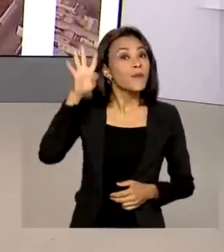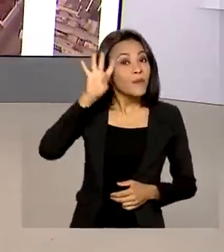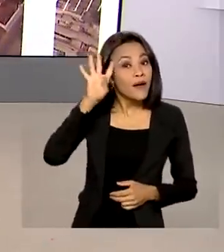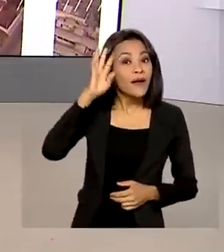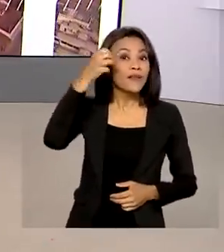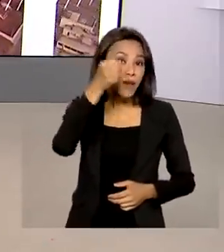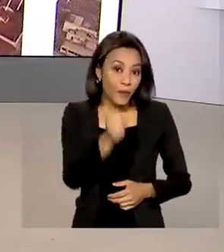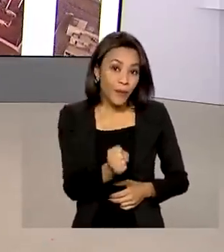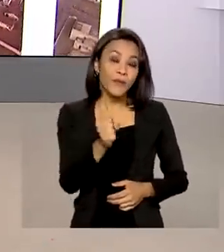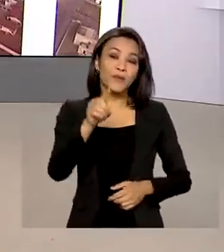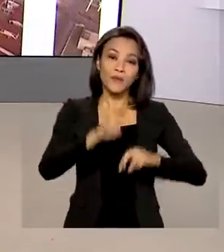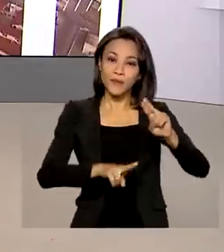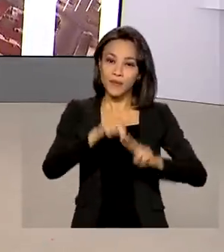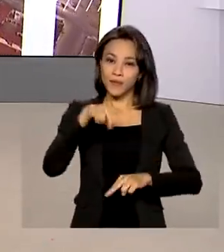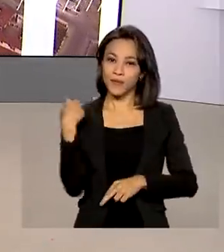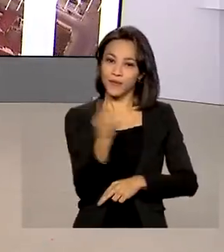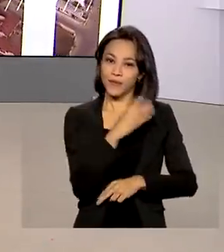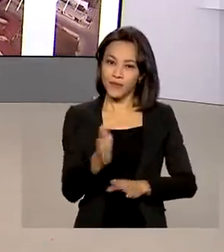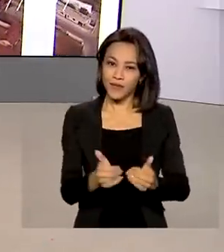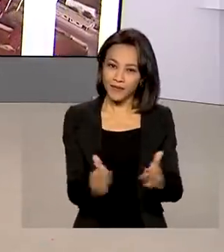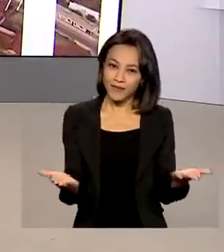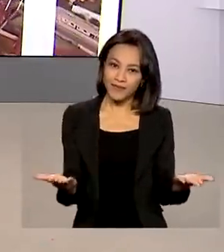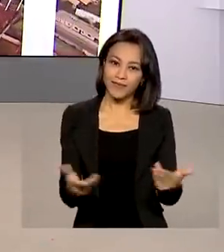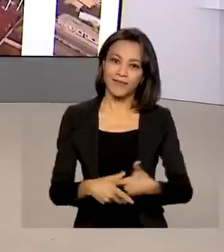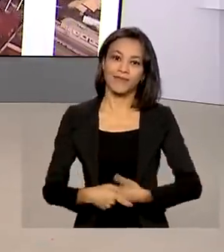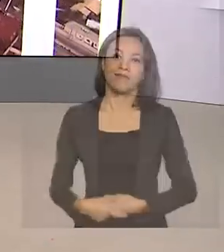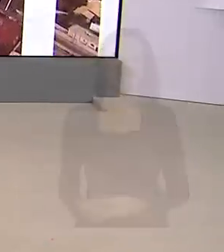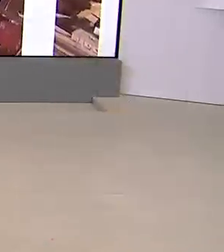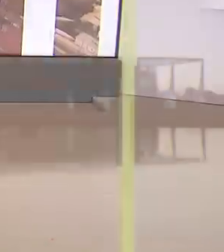8 de junho, o Brasil em Dia já está no ar.